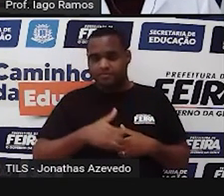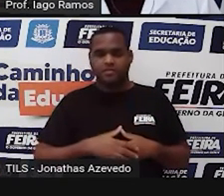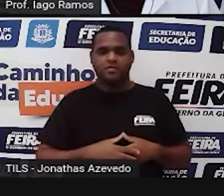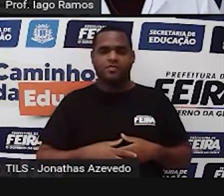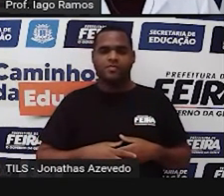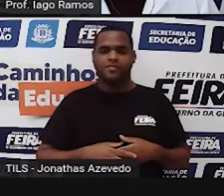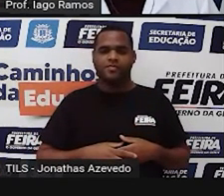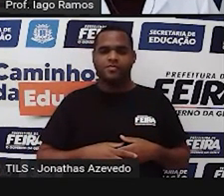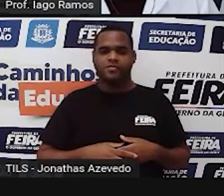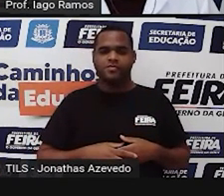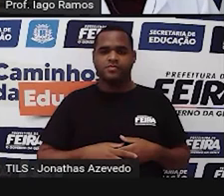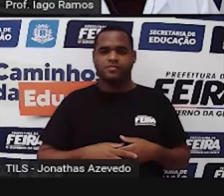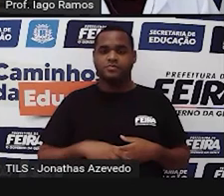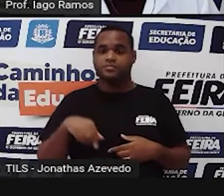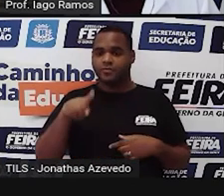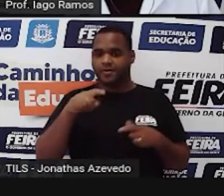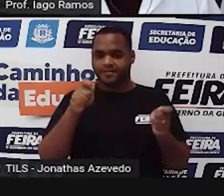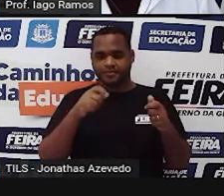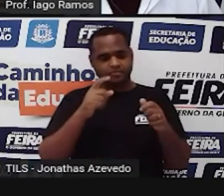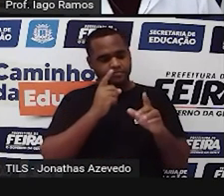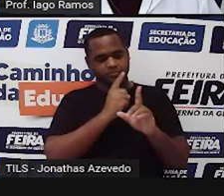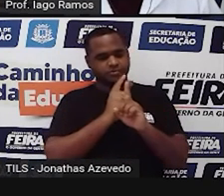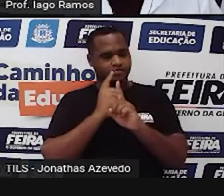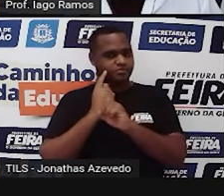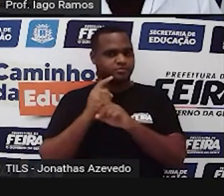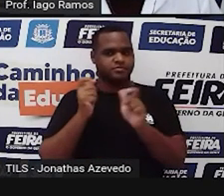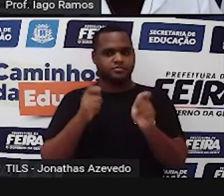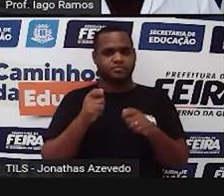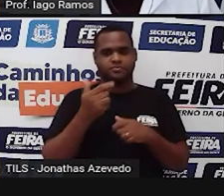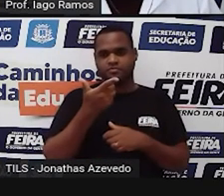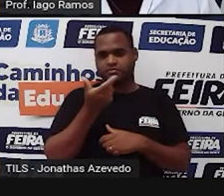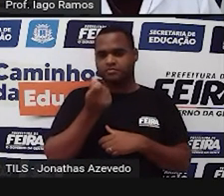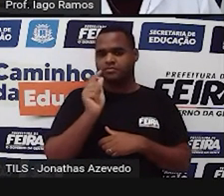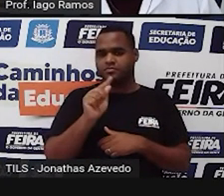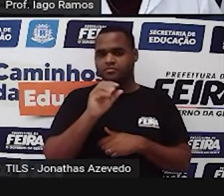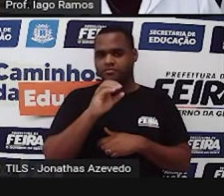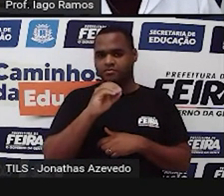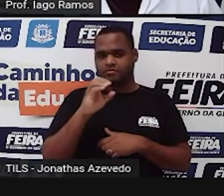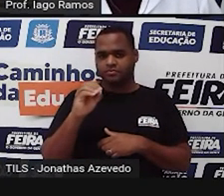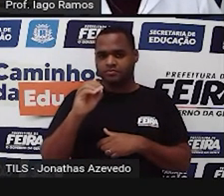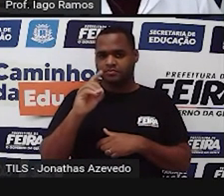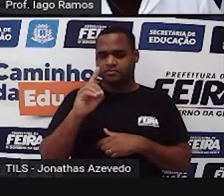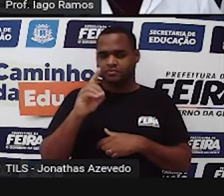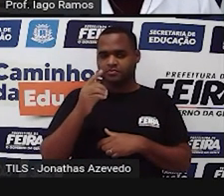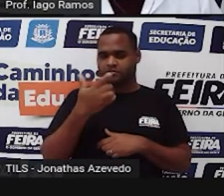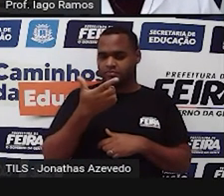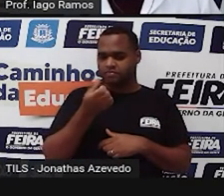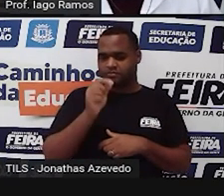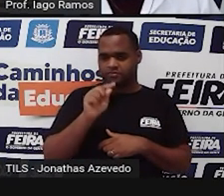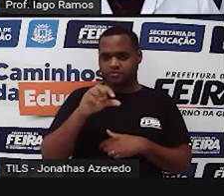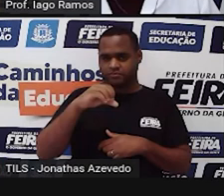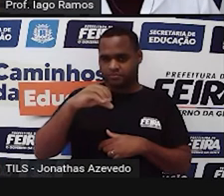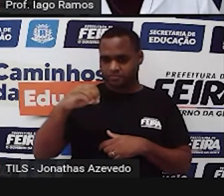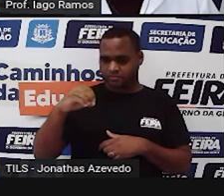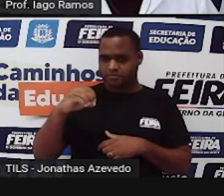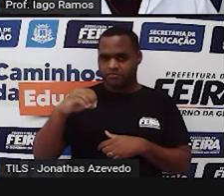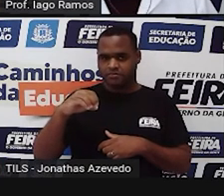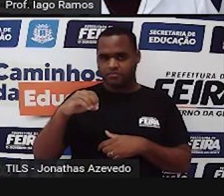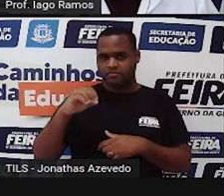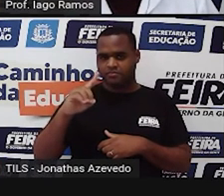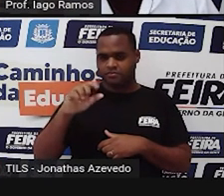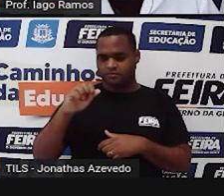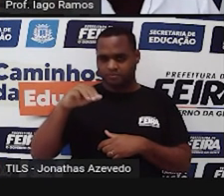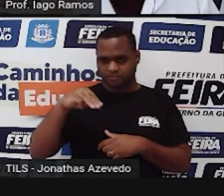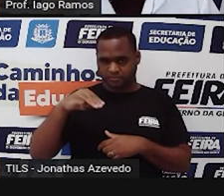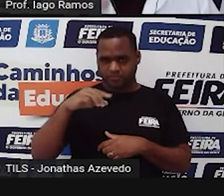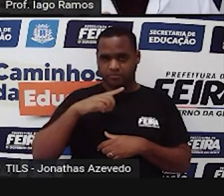A gente vai encontrar 26.900 decâmetros cúbicos. Veja